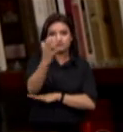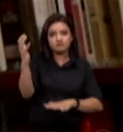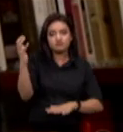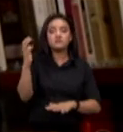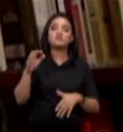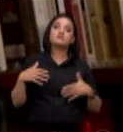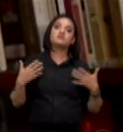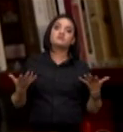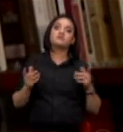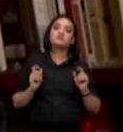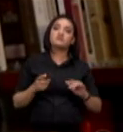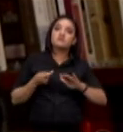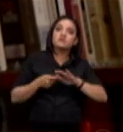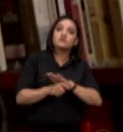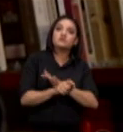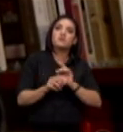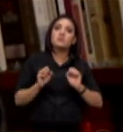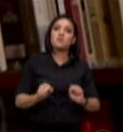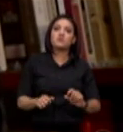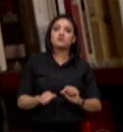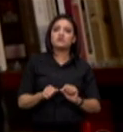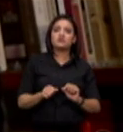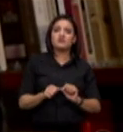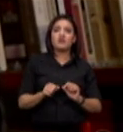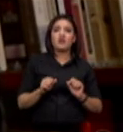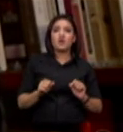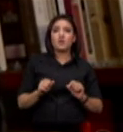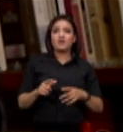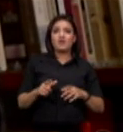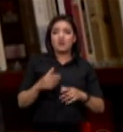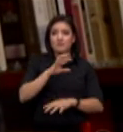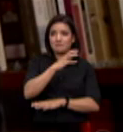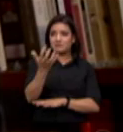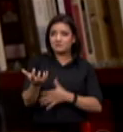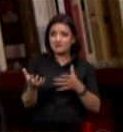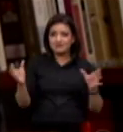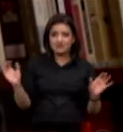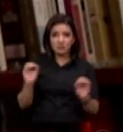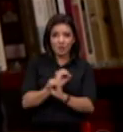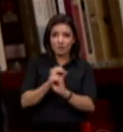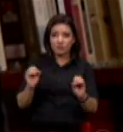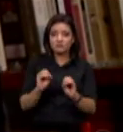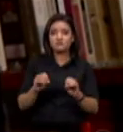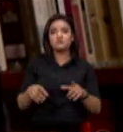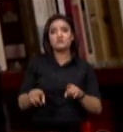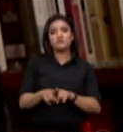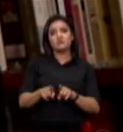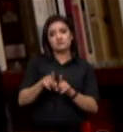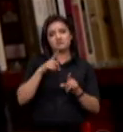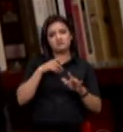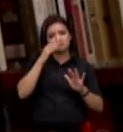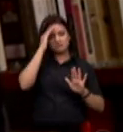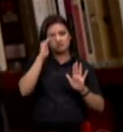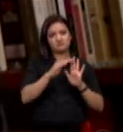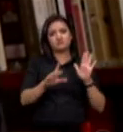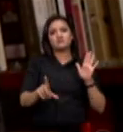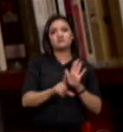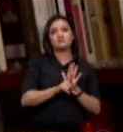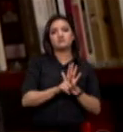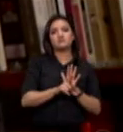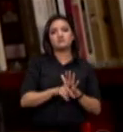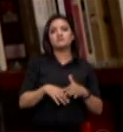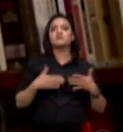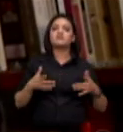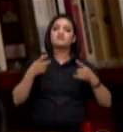investimentos poderão garantir o desmatamento zero na região além do requerimento legal para que isso aconteça